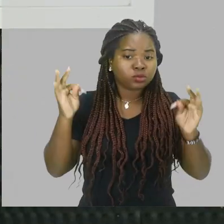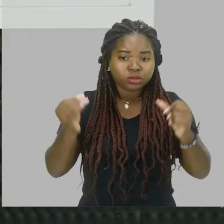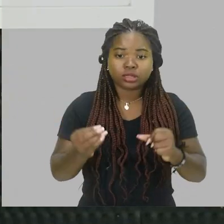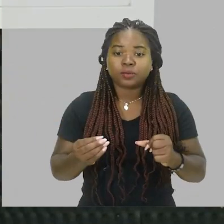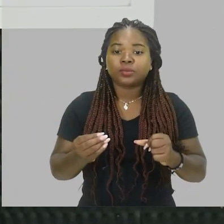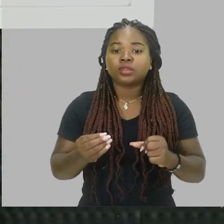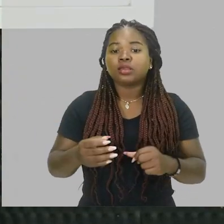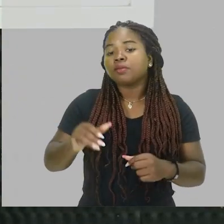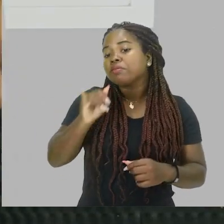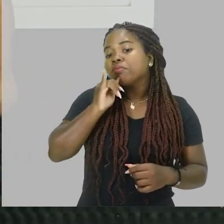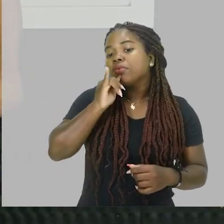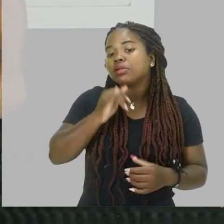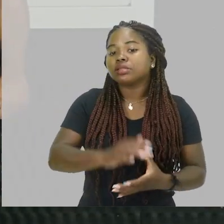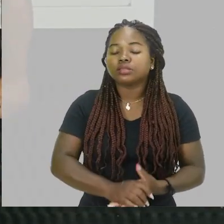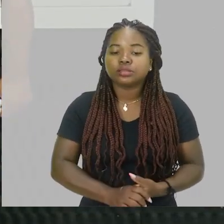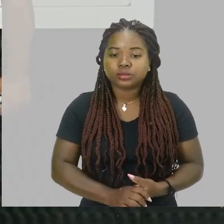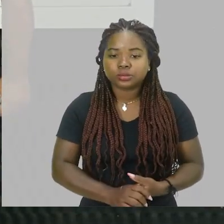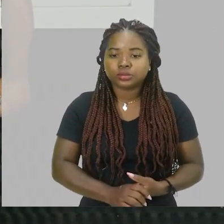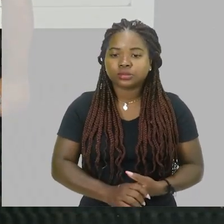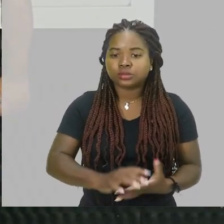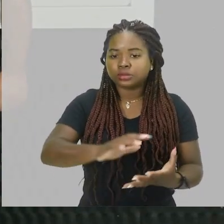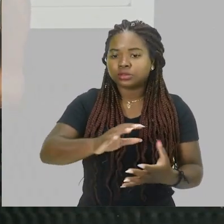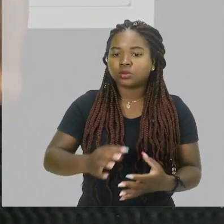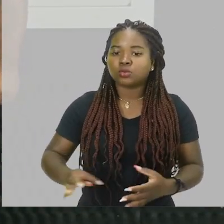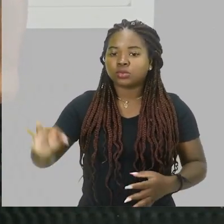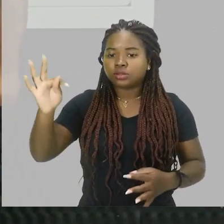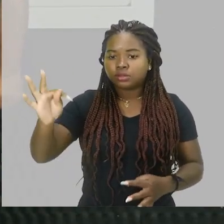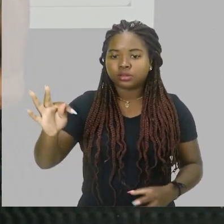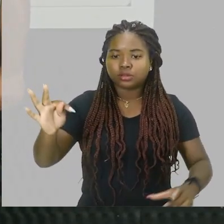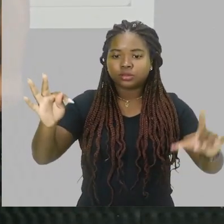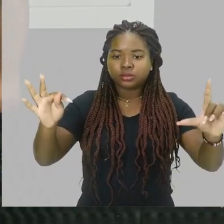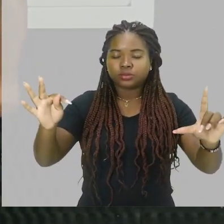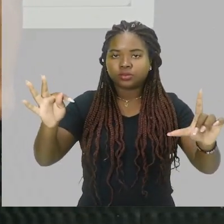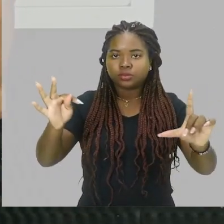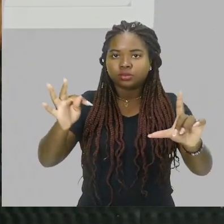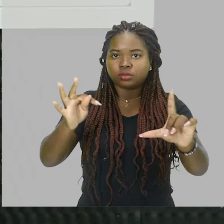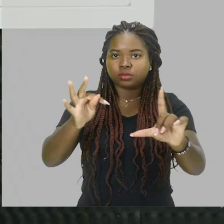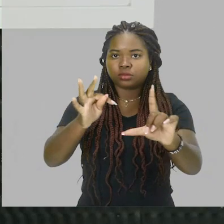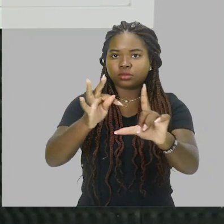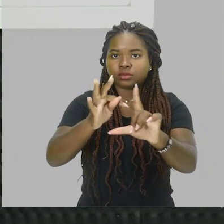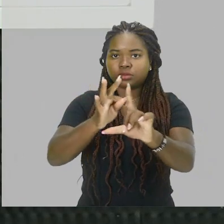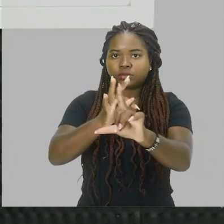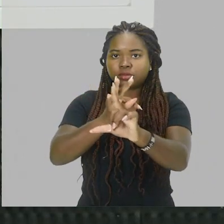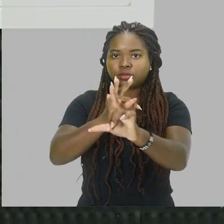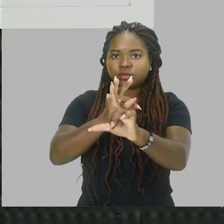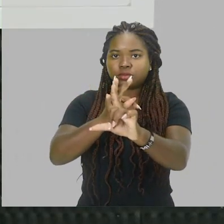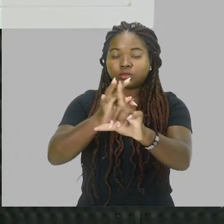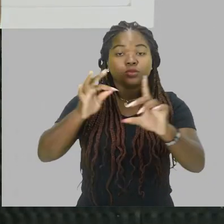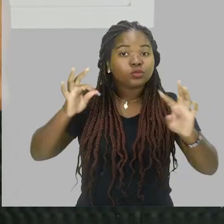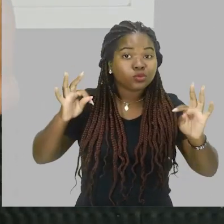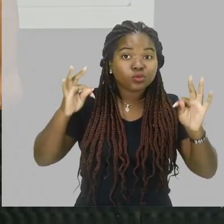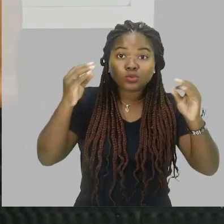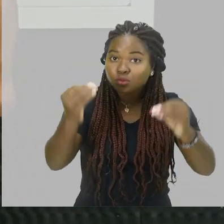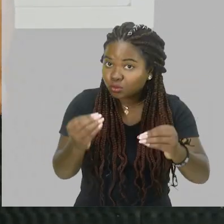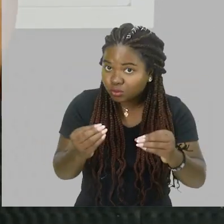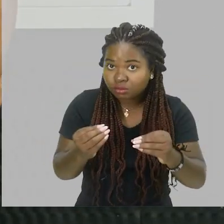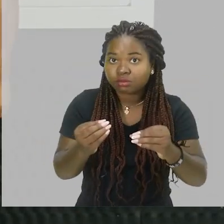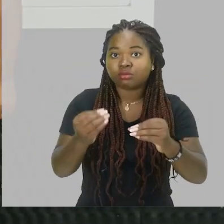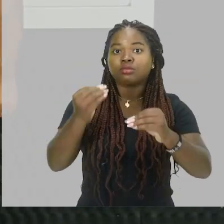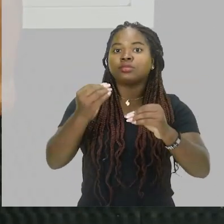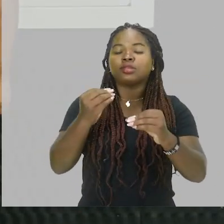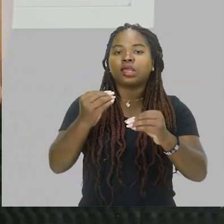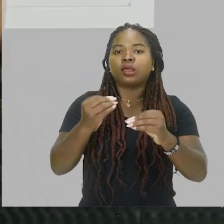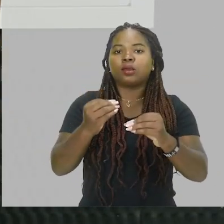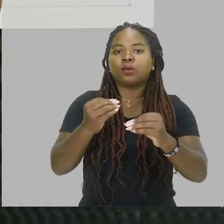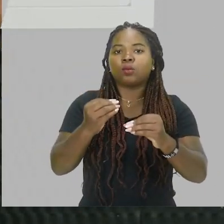ela chega na área de eclipse total, ela muda de cor. A diferença é que no Sol, o Sol ele vai desaparecer por alguns